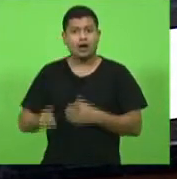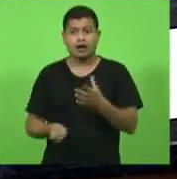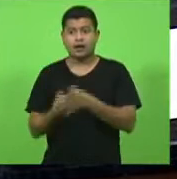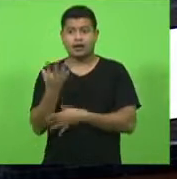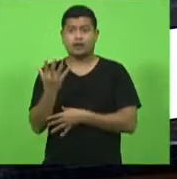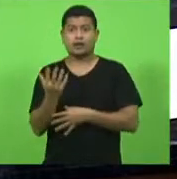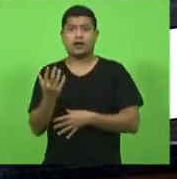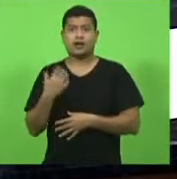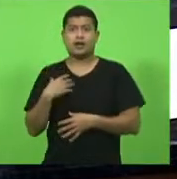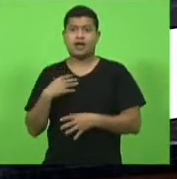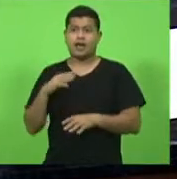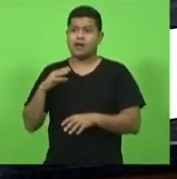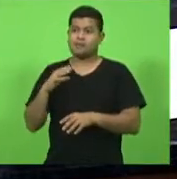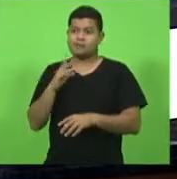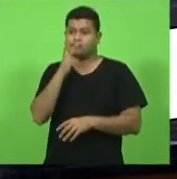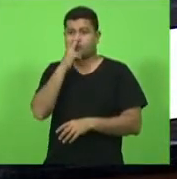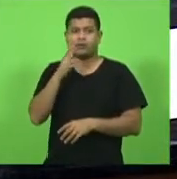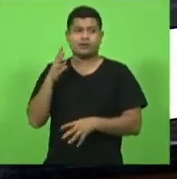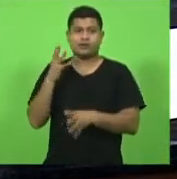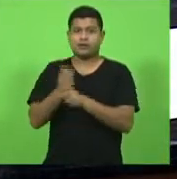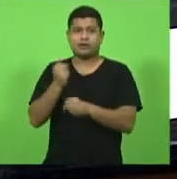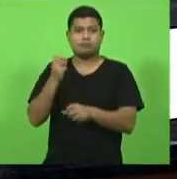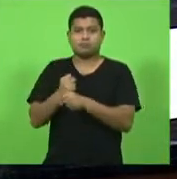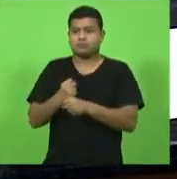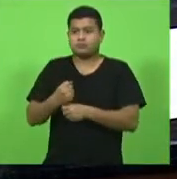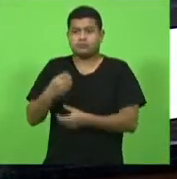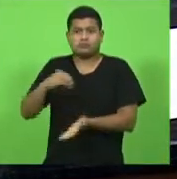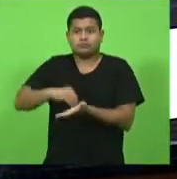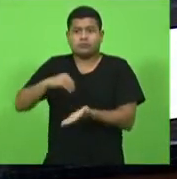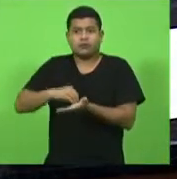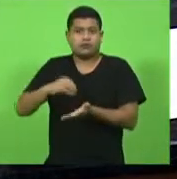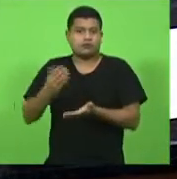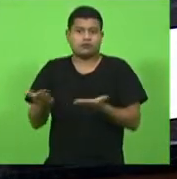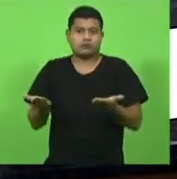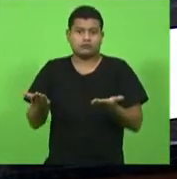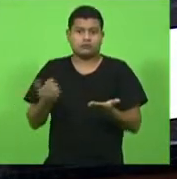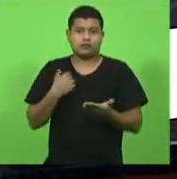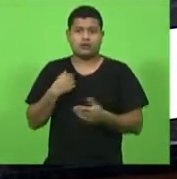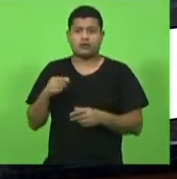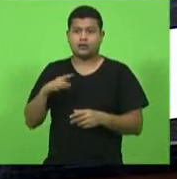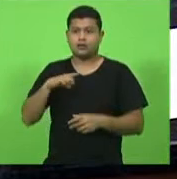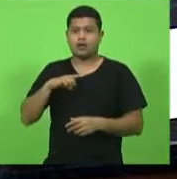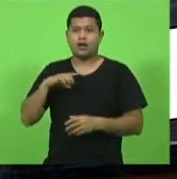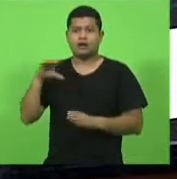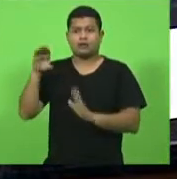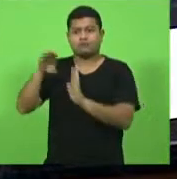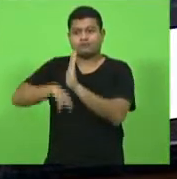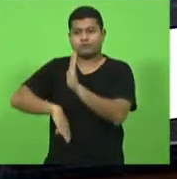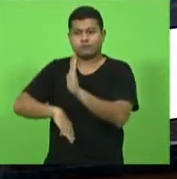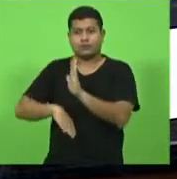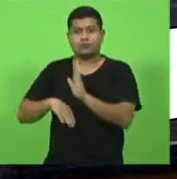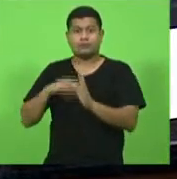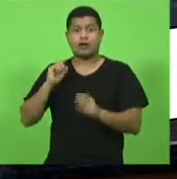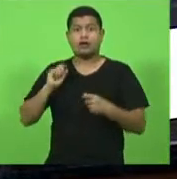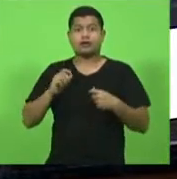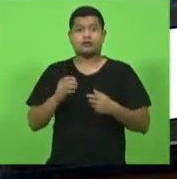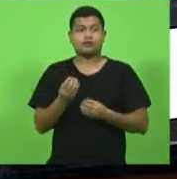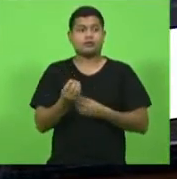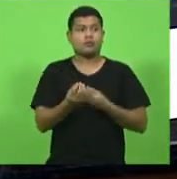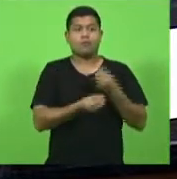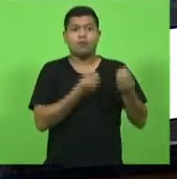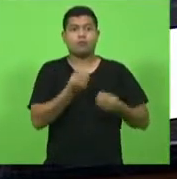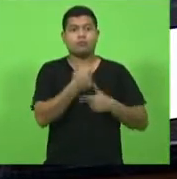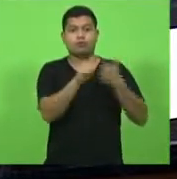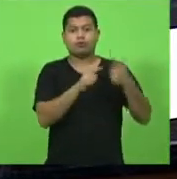de matemática uma contabilidade que pode haver um débito sem haver um crédito isso não existe